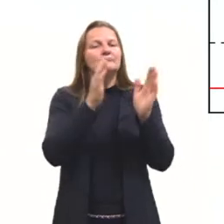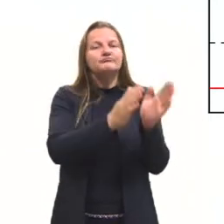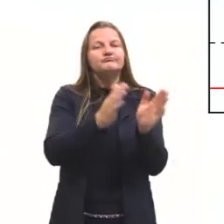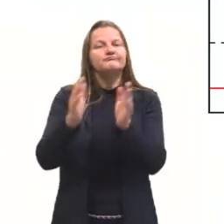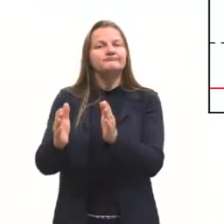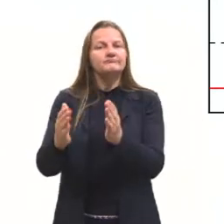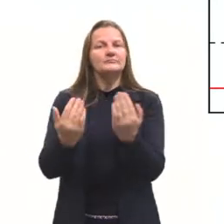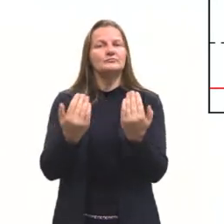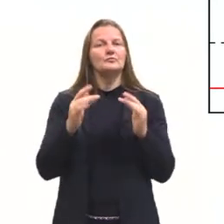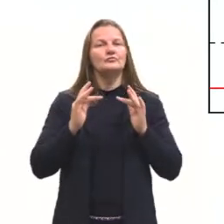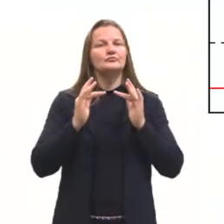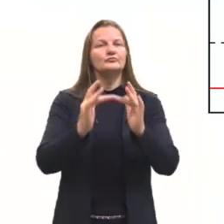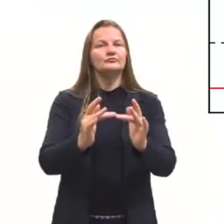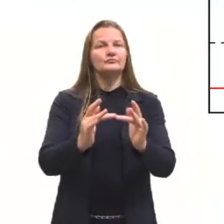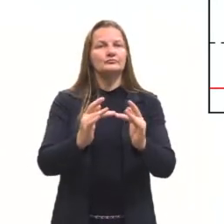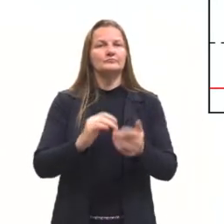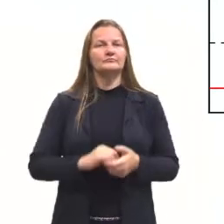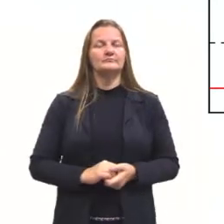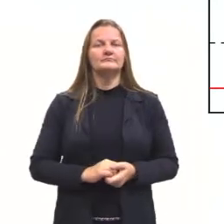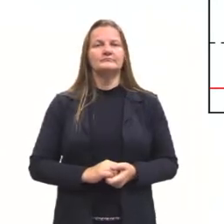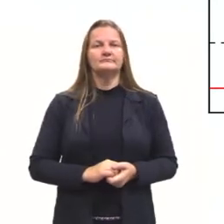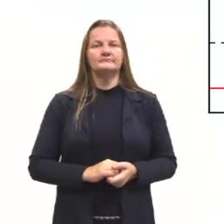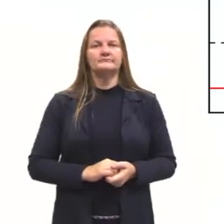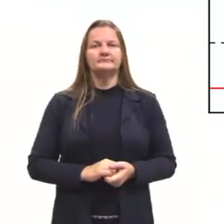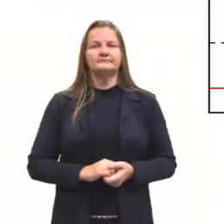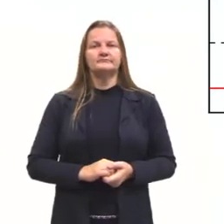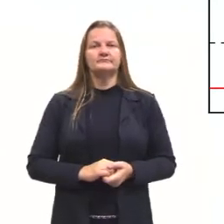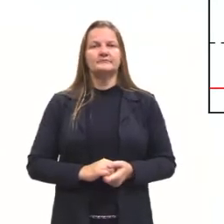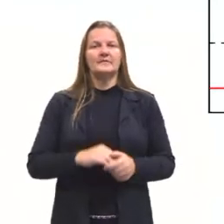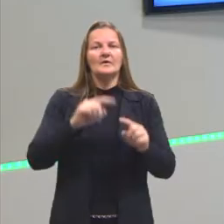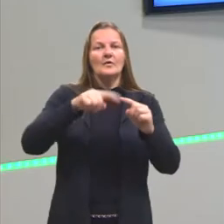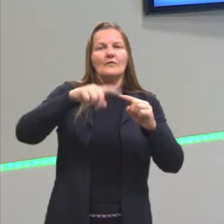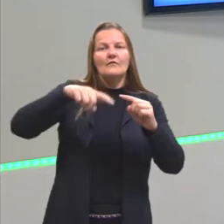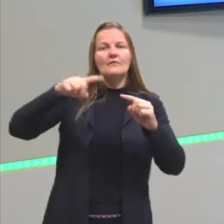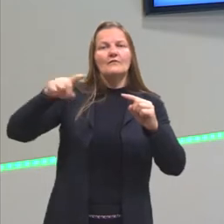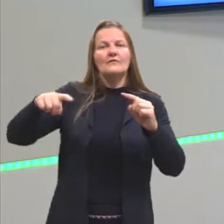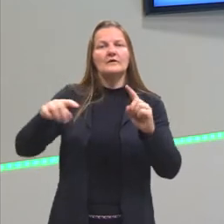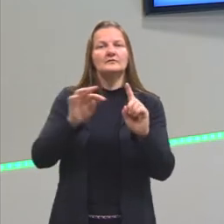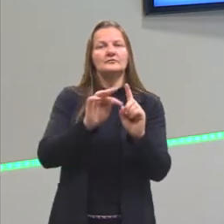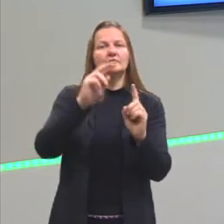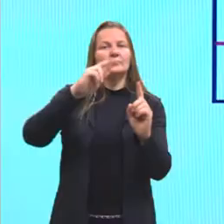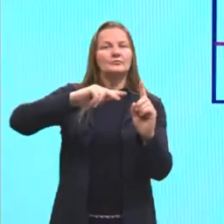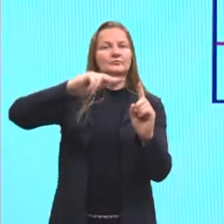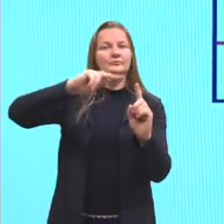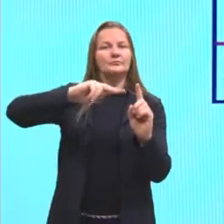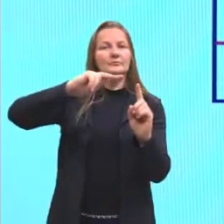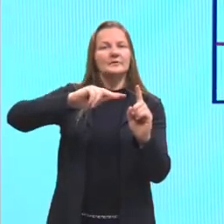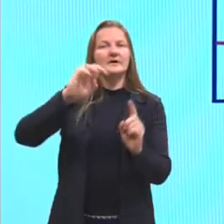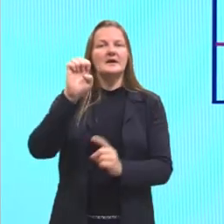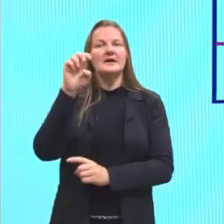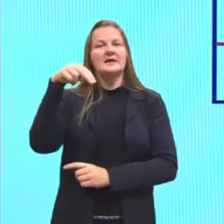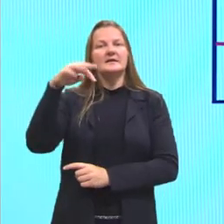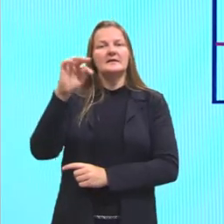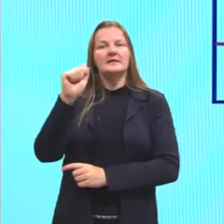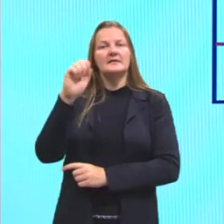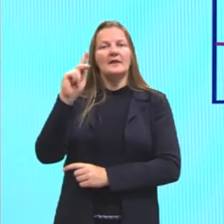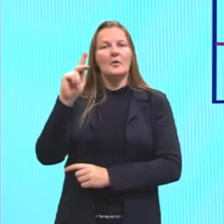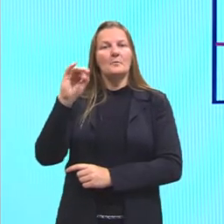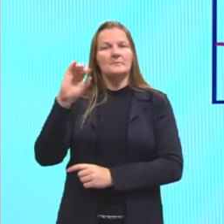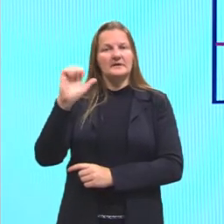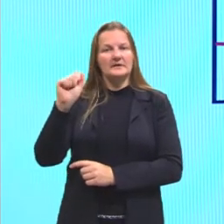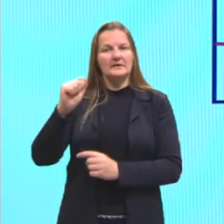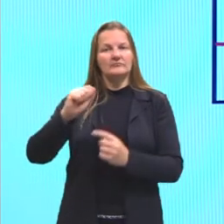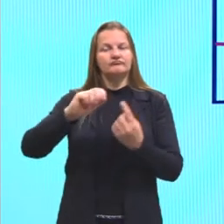simultaneamente. Então, eu vou ter uma variação de entalpia, que é a variação de energia que ocorre numa